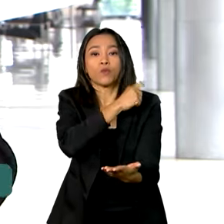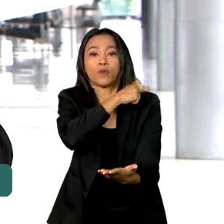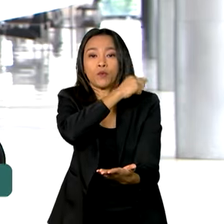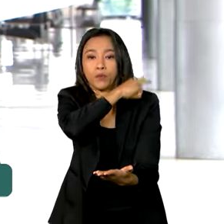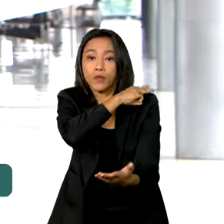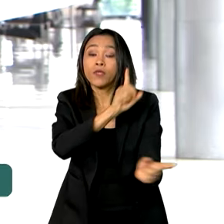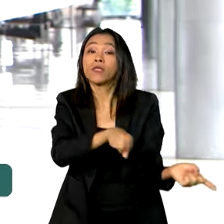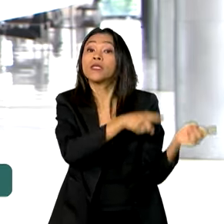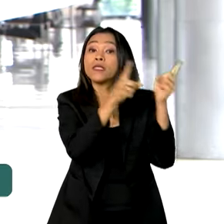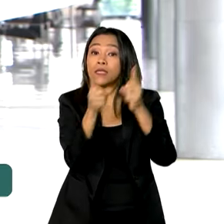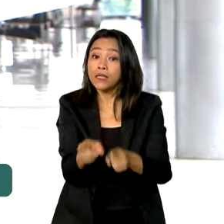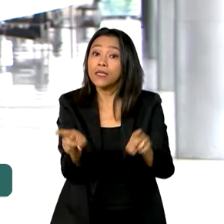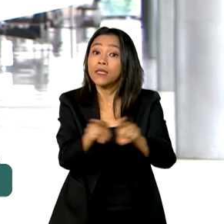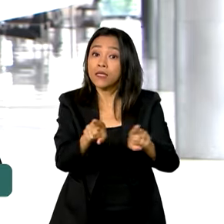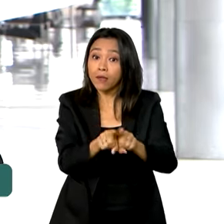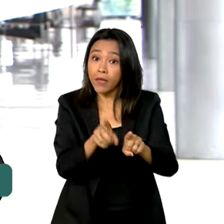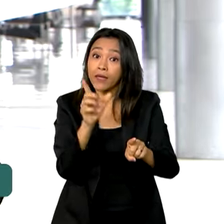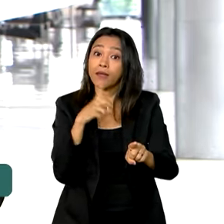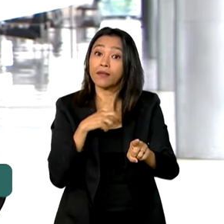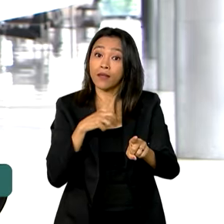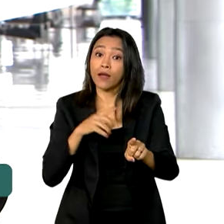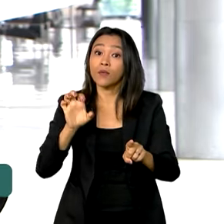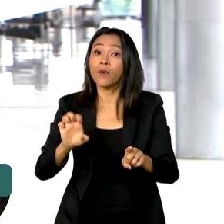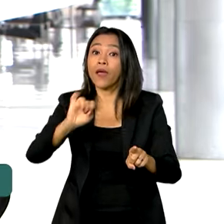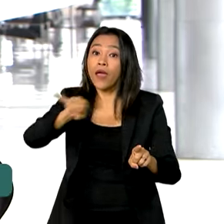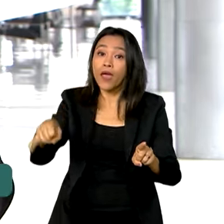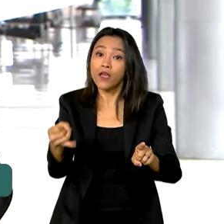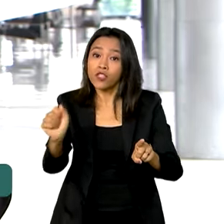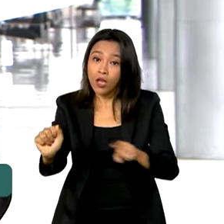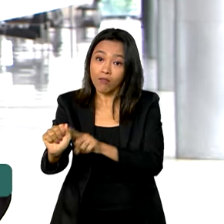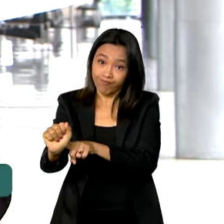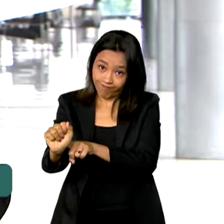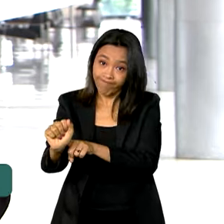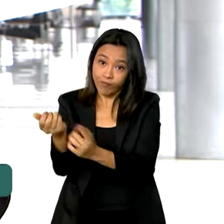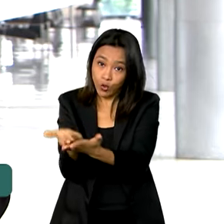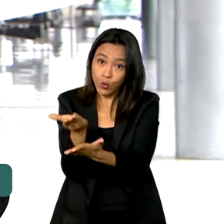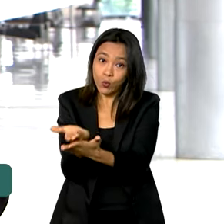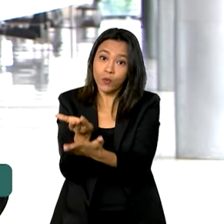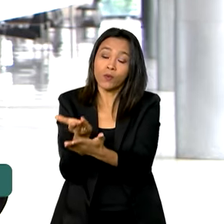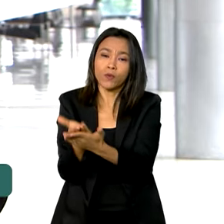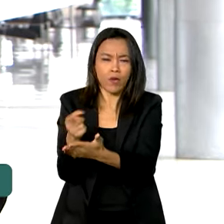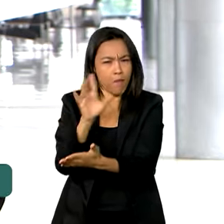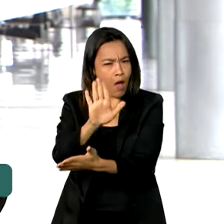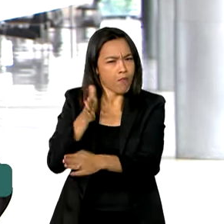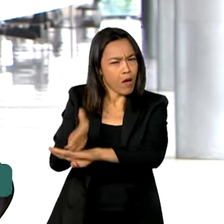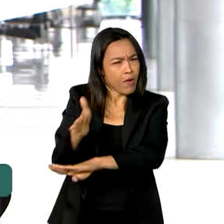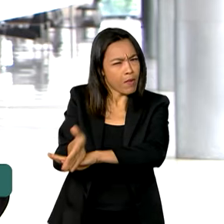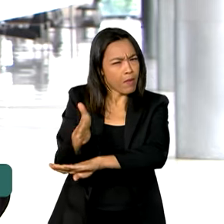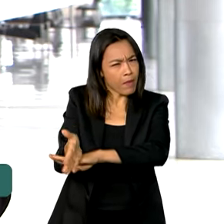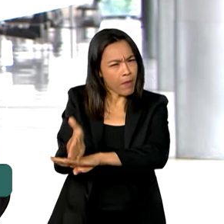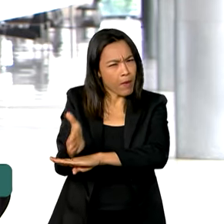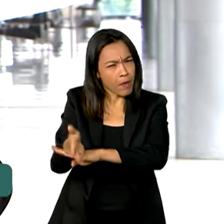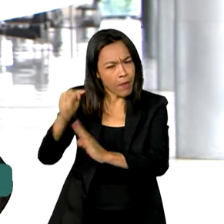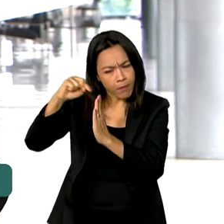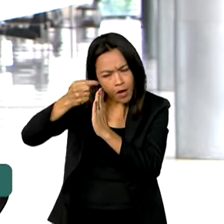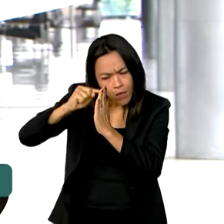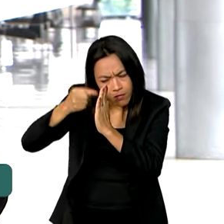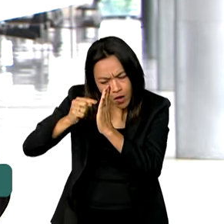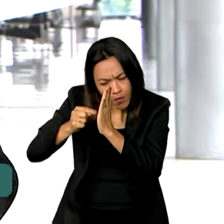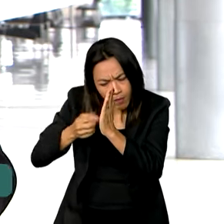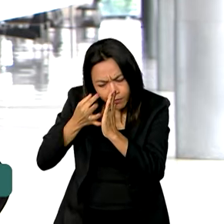estudantes do ensino médio que estão na educação de jovens e adultos, seja que tiverem uma frequência escolar mínima, uma frequência escolar